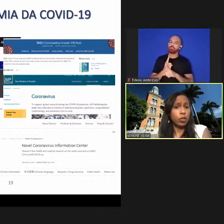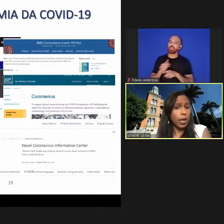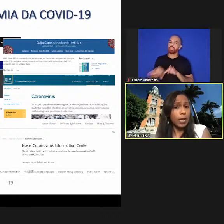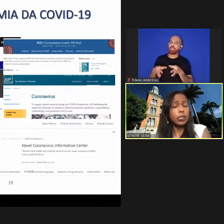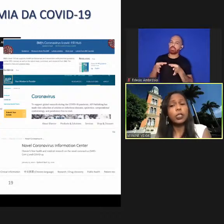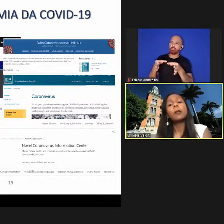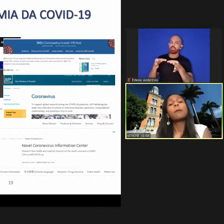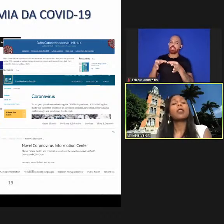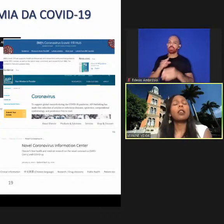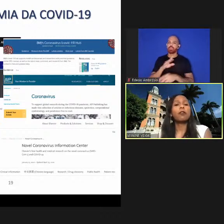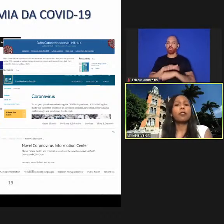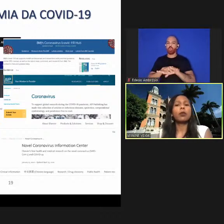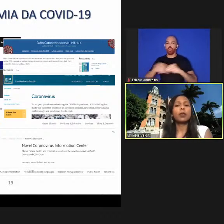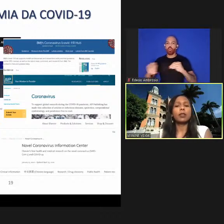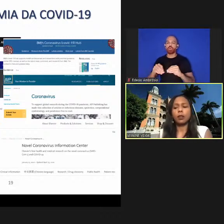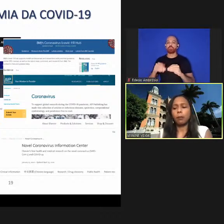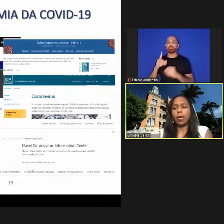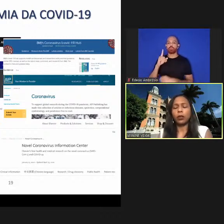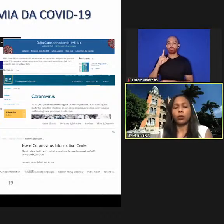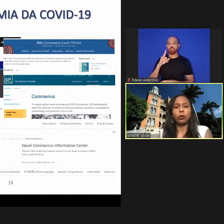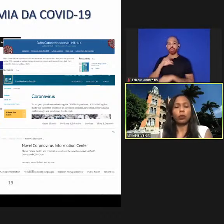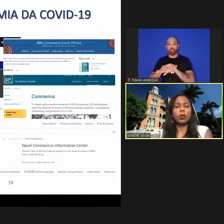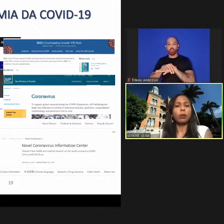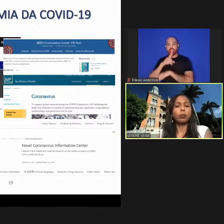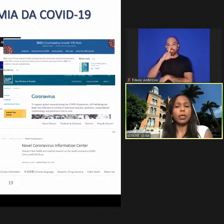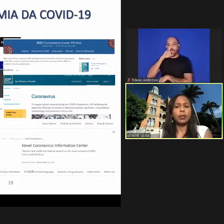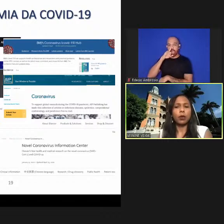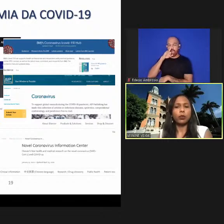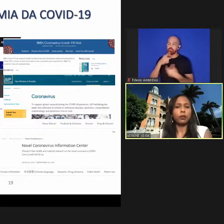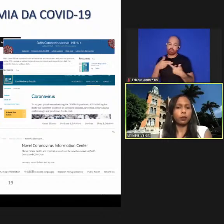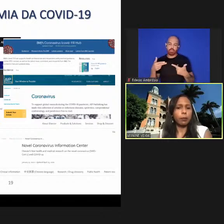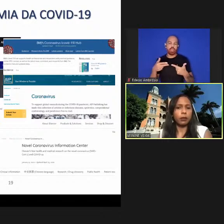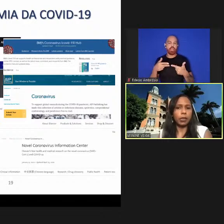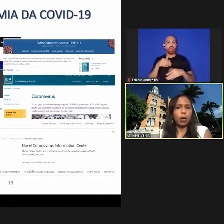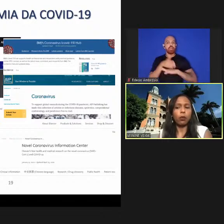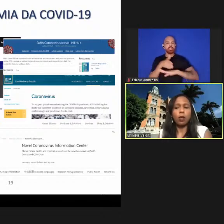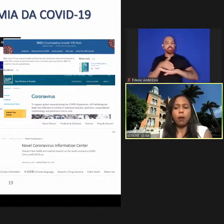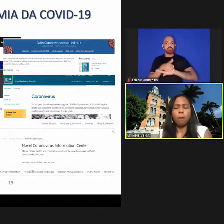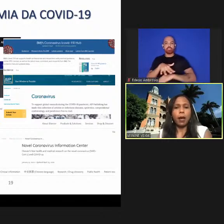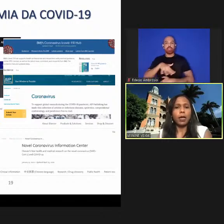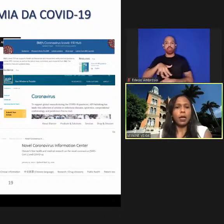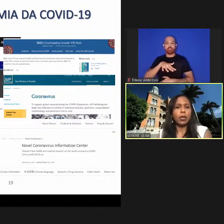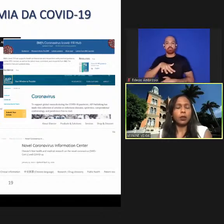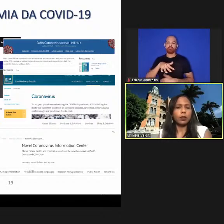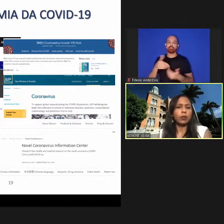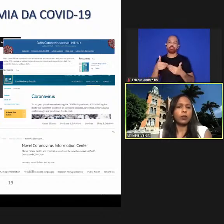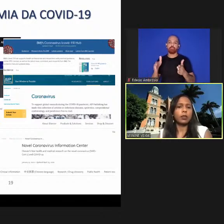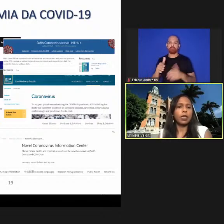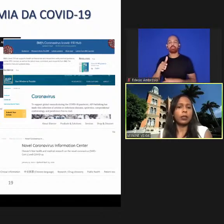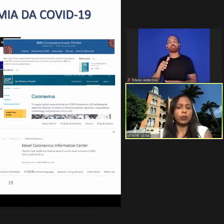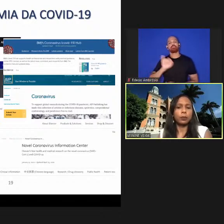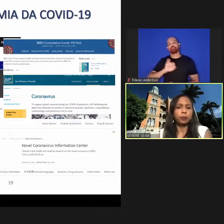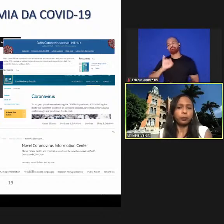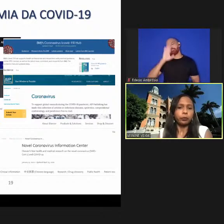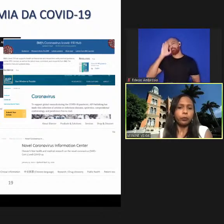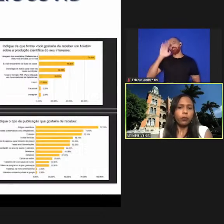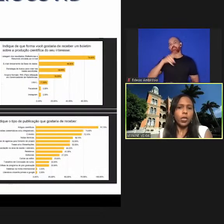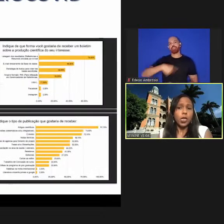doenças raras enfim o acesso aberto no campo da saúde é fundamental para a nossa sociedade